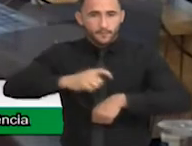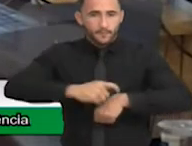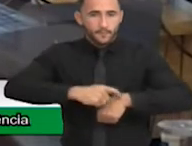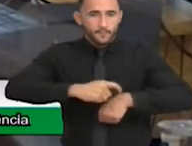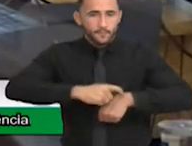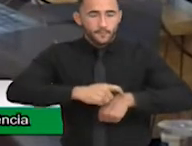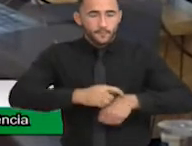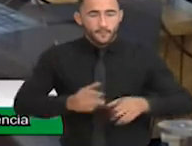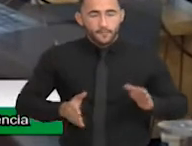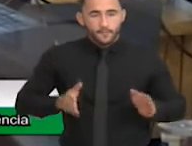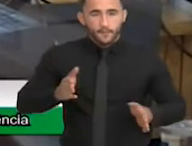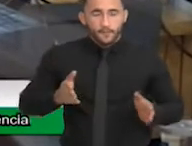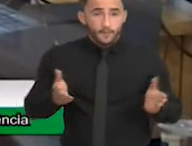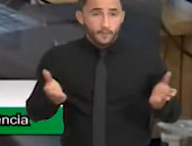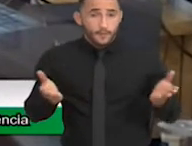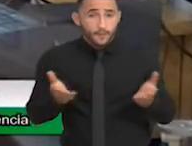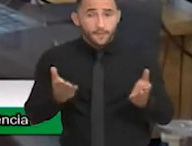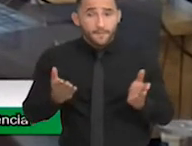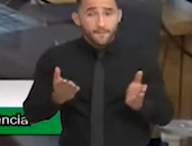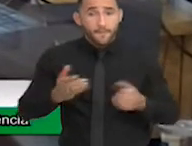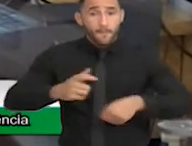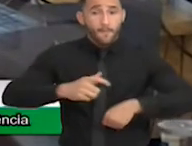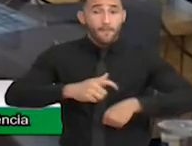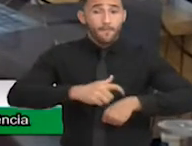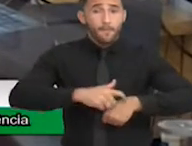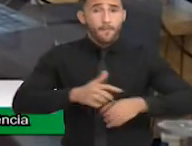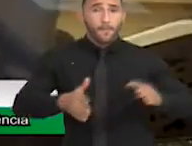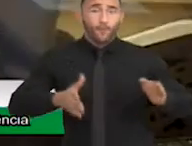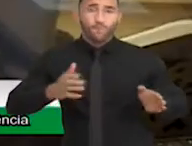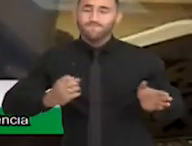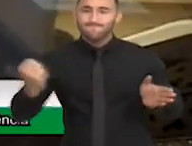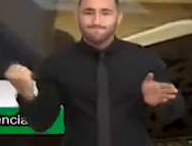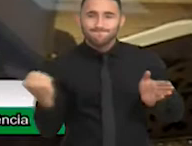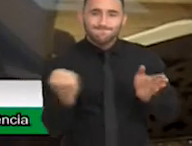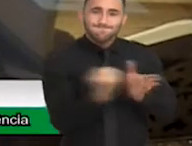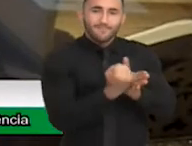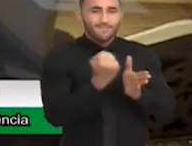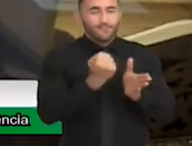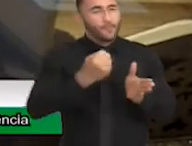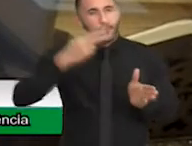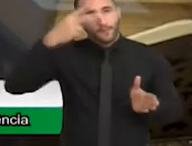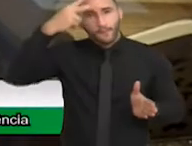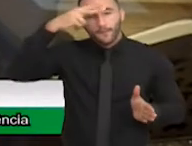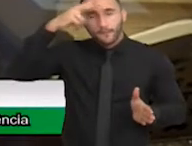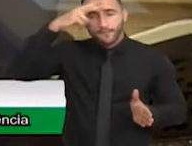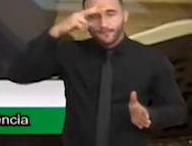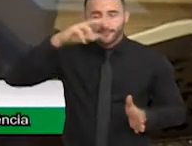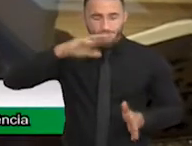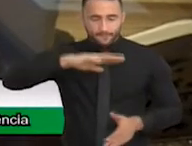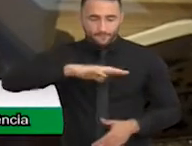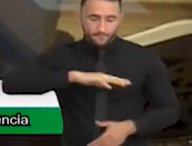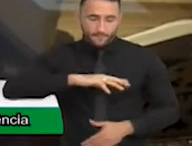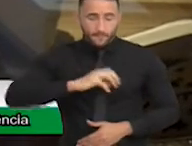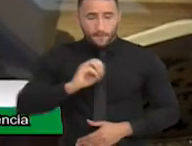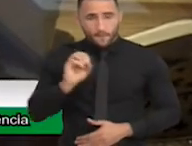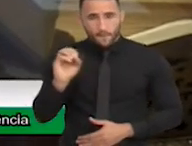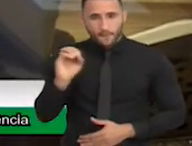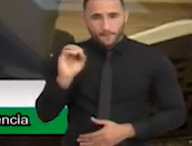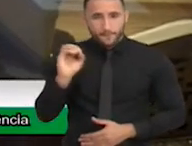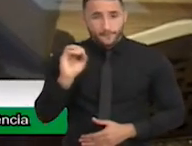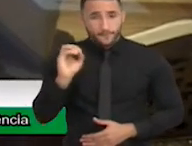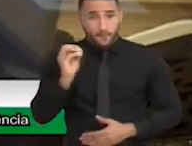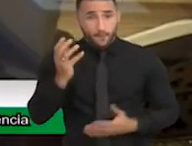esse momento histórico na cidade de Osasco. quero agradecer